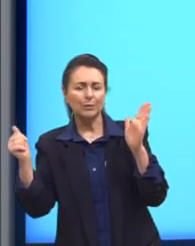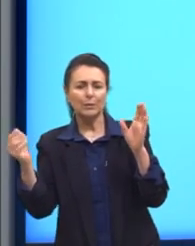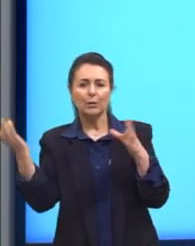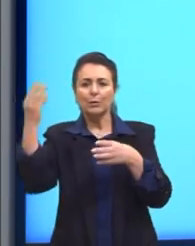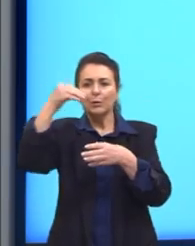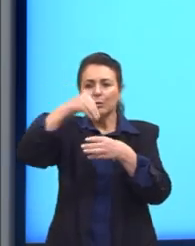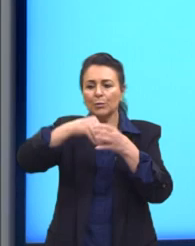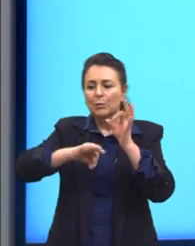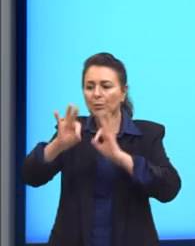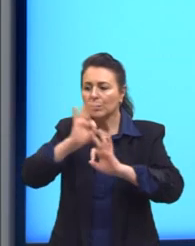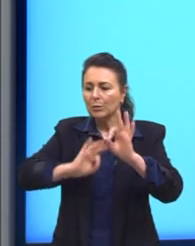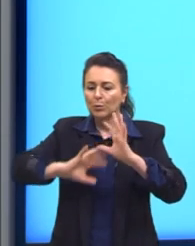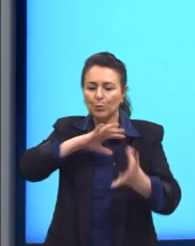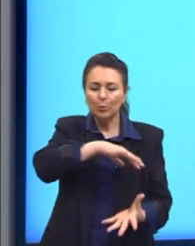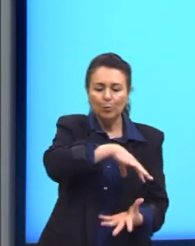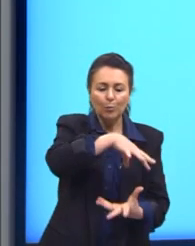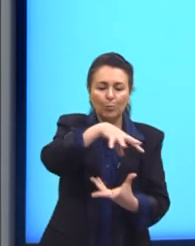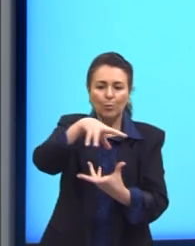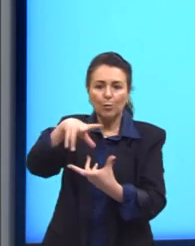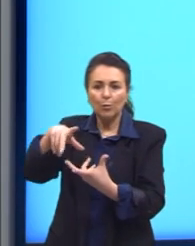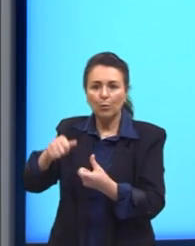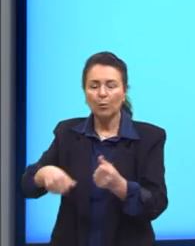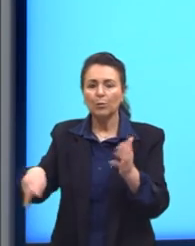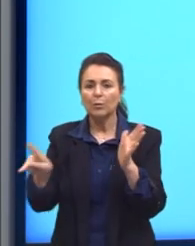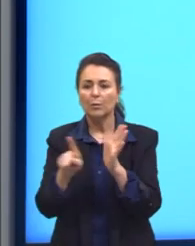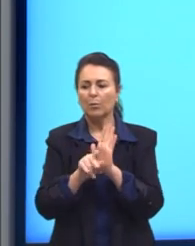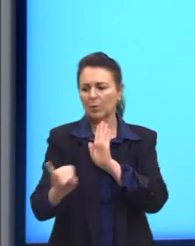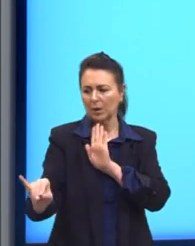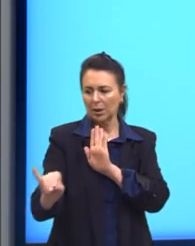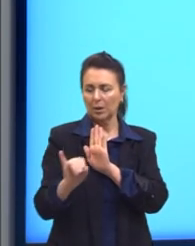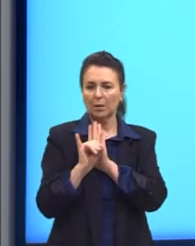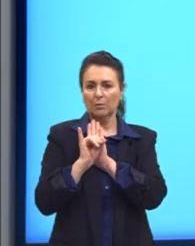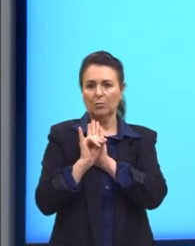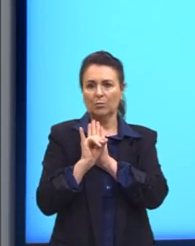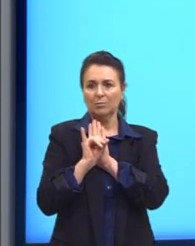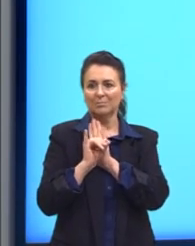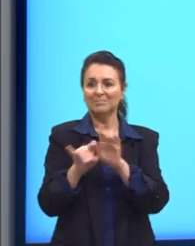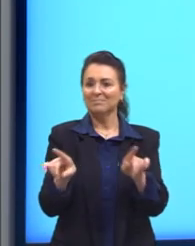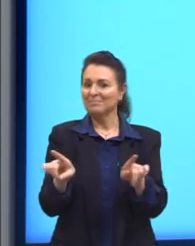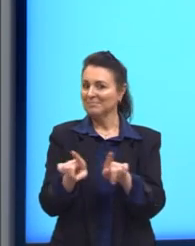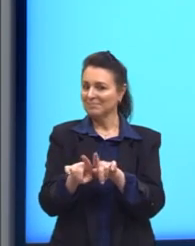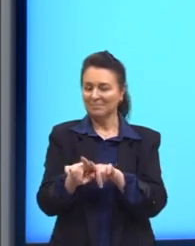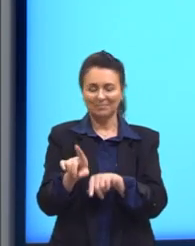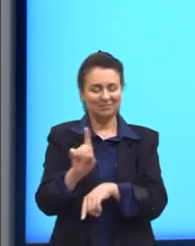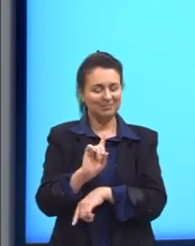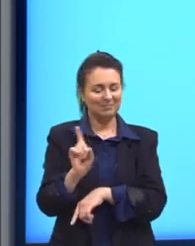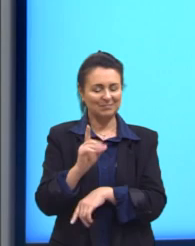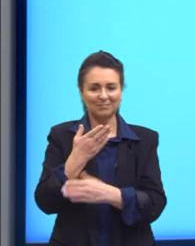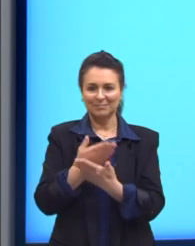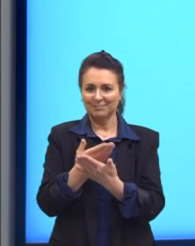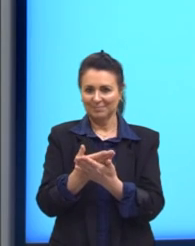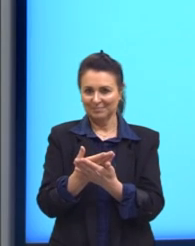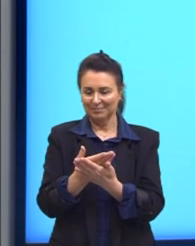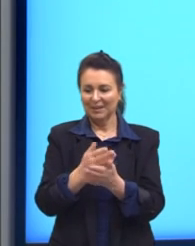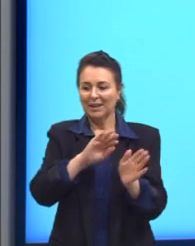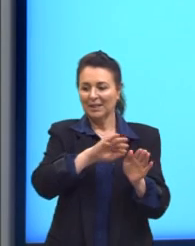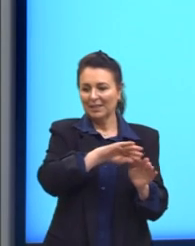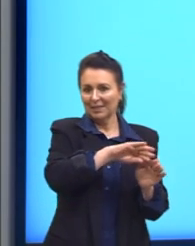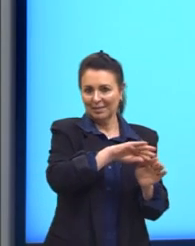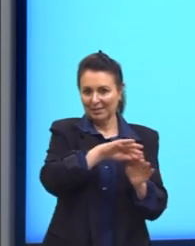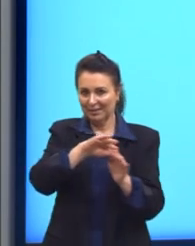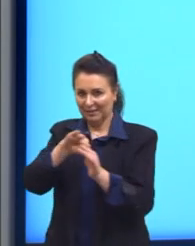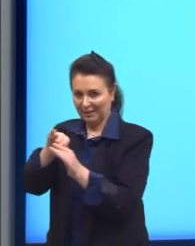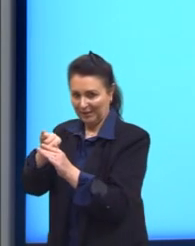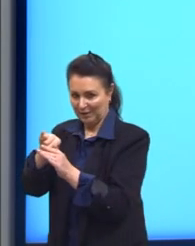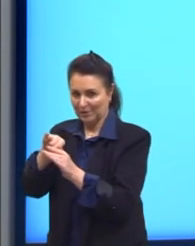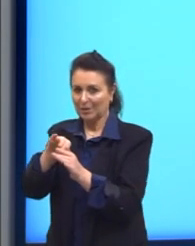organização do mundo e da própria identidade. Também não vamos mexer nela. Também vamos deixar lá